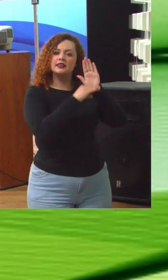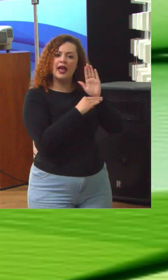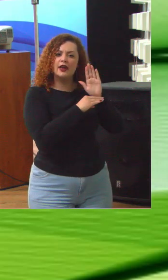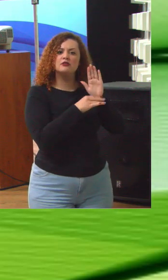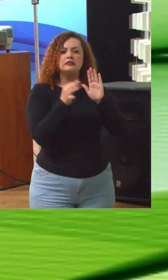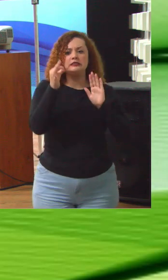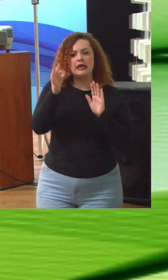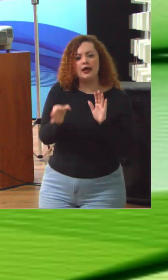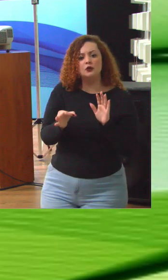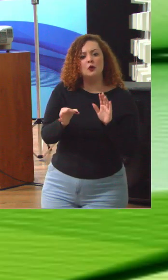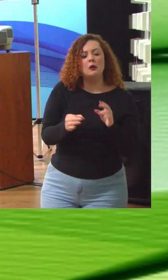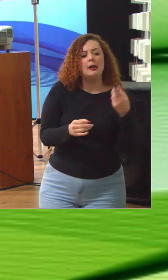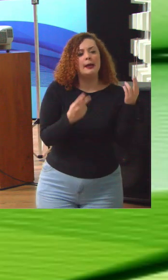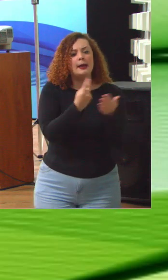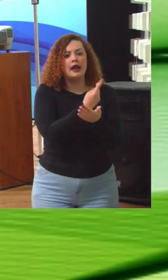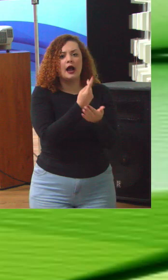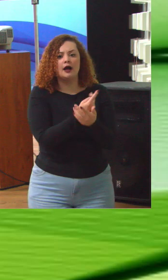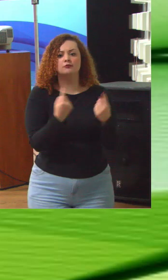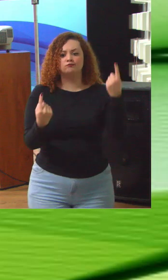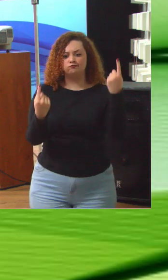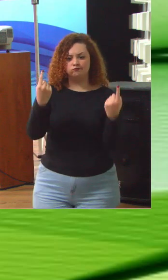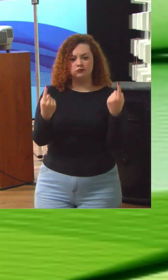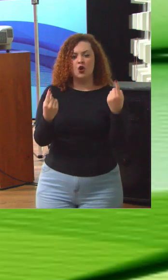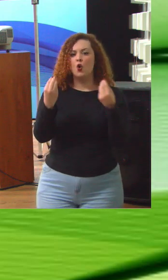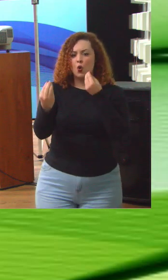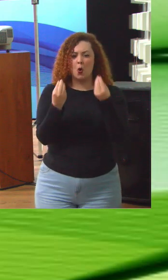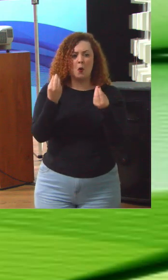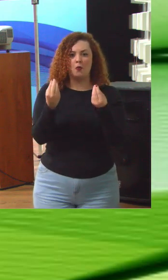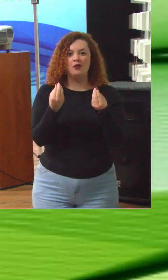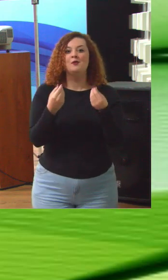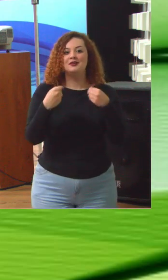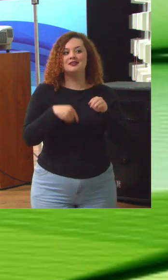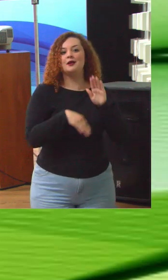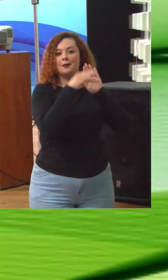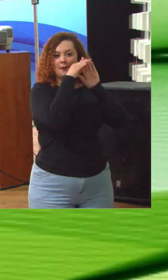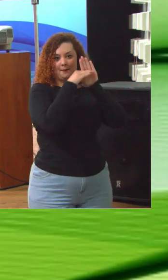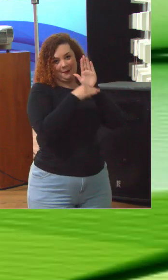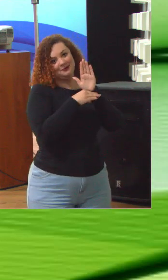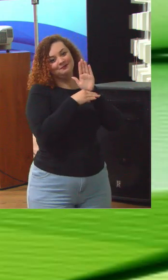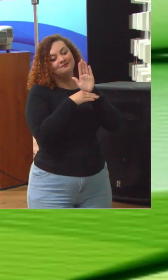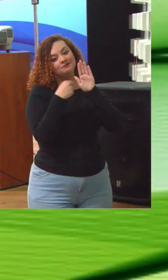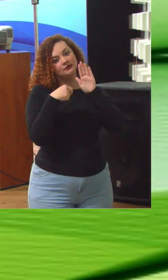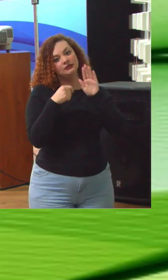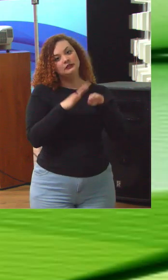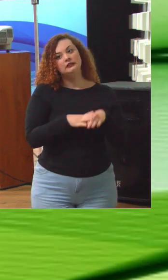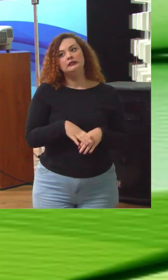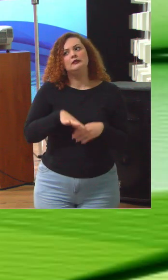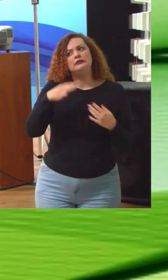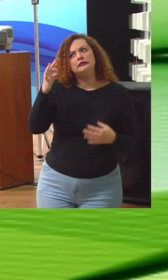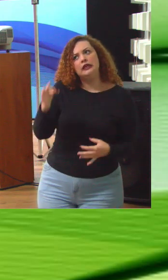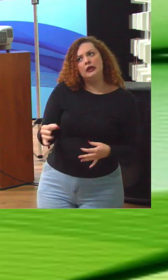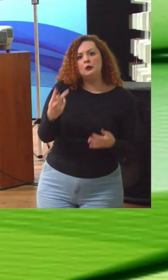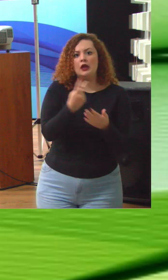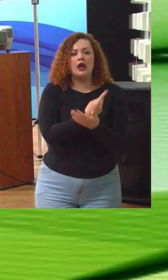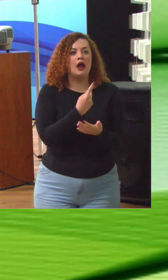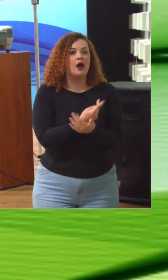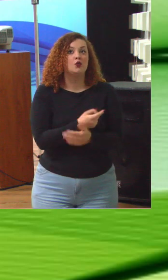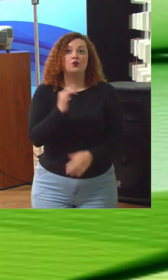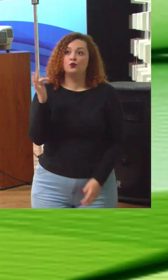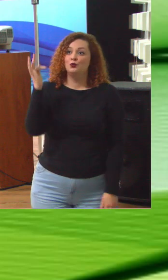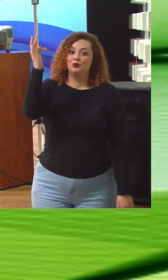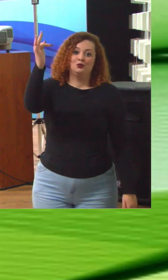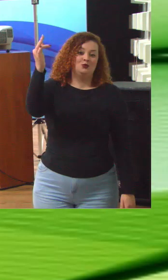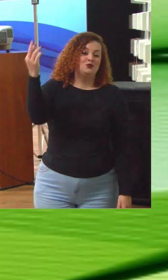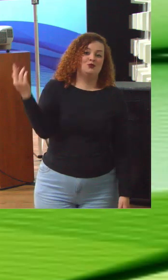todo mundo a descobrir o que é melhor e o que é pior. Certo e errado, bom, isso aí deixa para o futuro dizer alguma